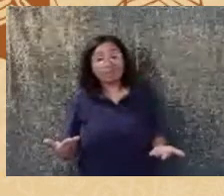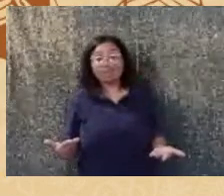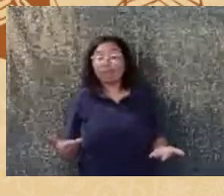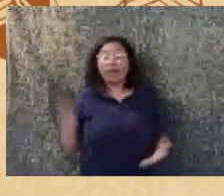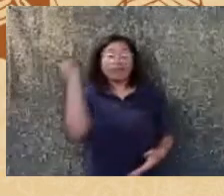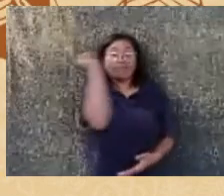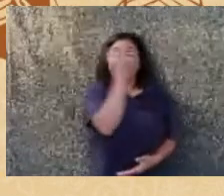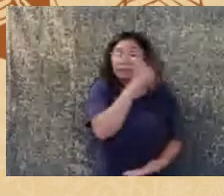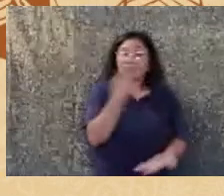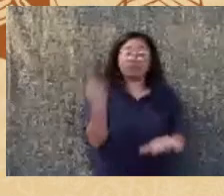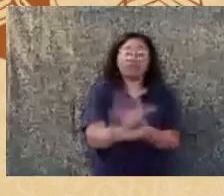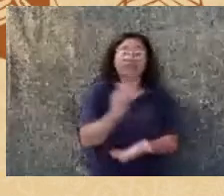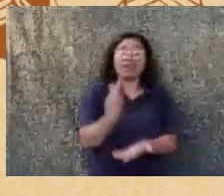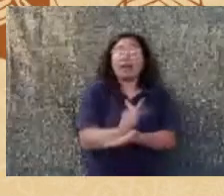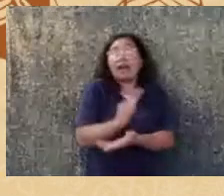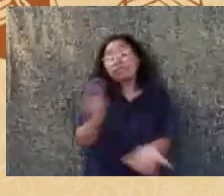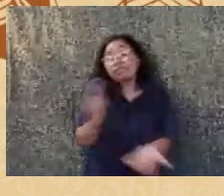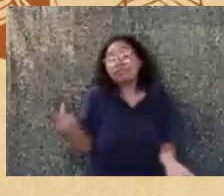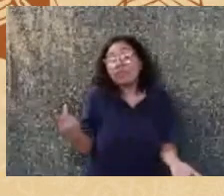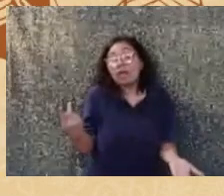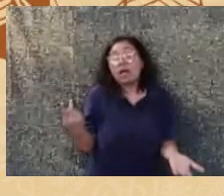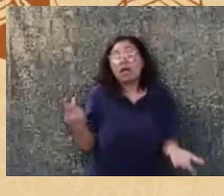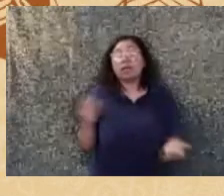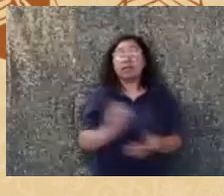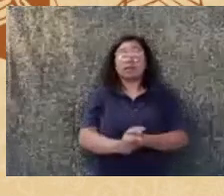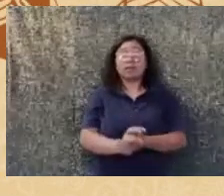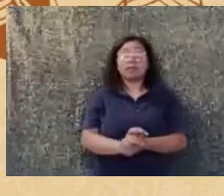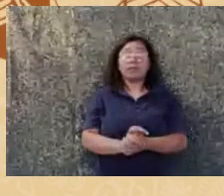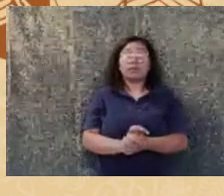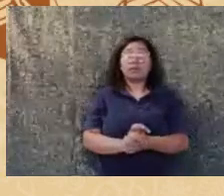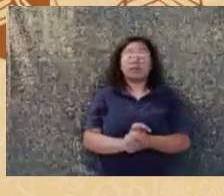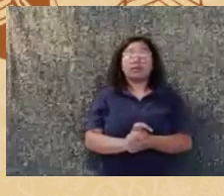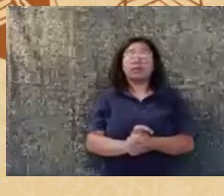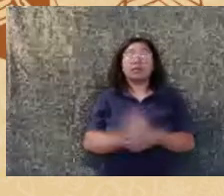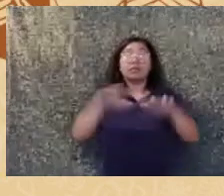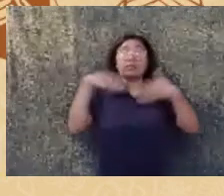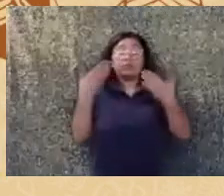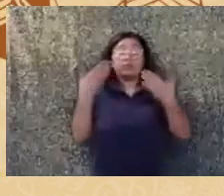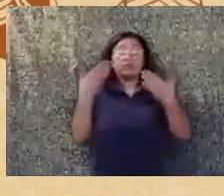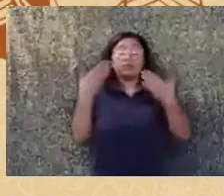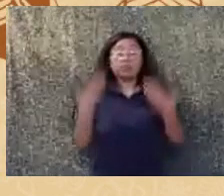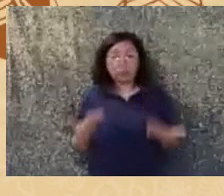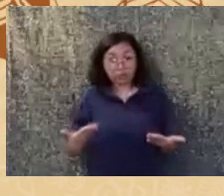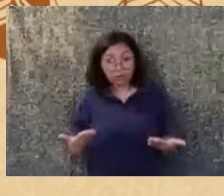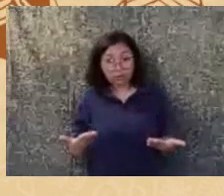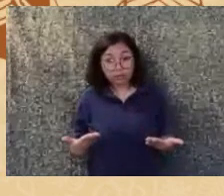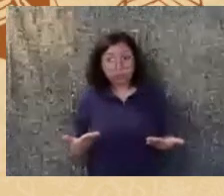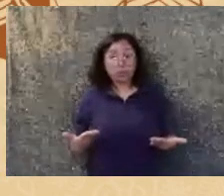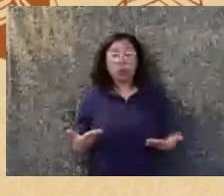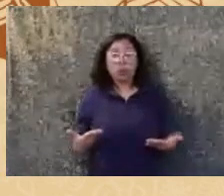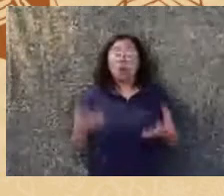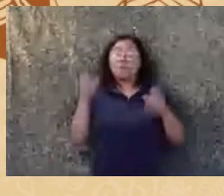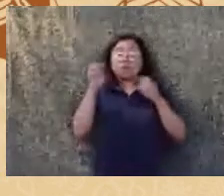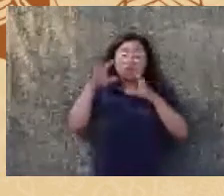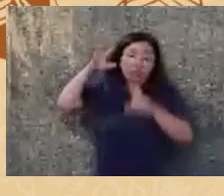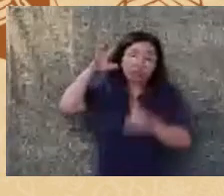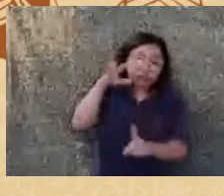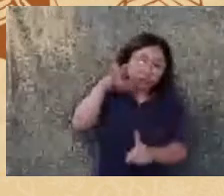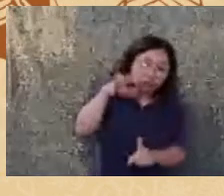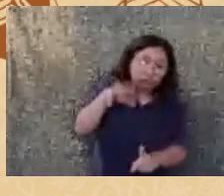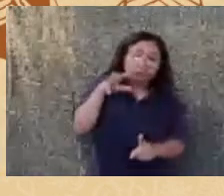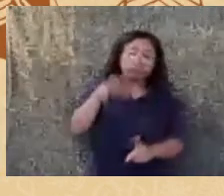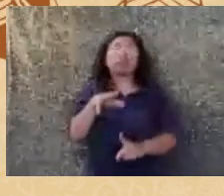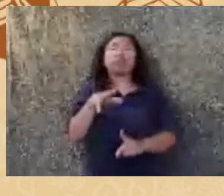contra certas nacionalidades e etnias e portanto de tanta pressão que houve dos pesquisadores isso é